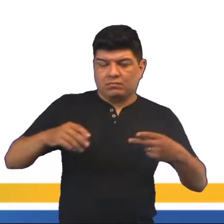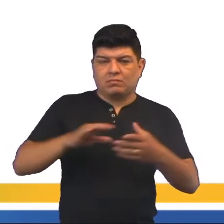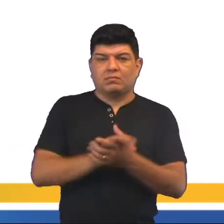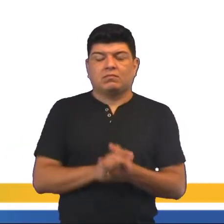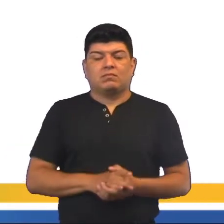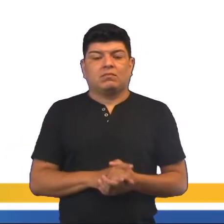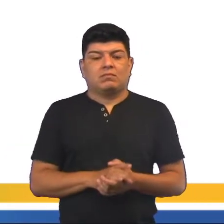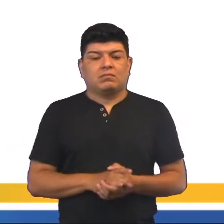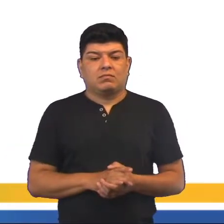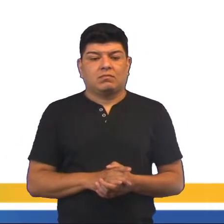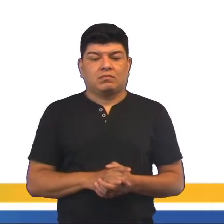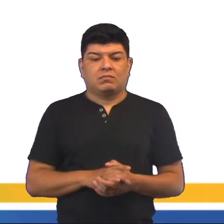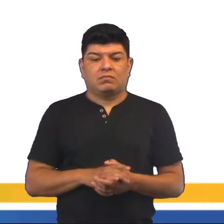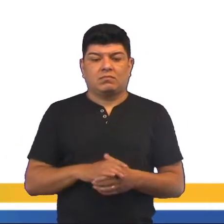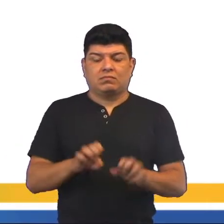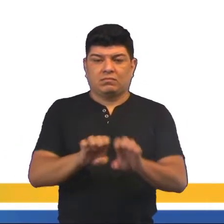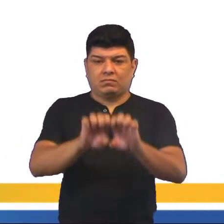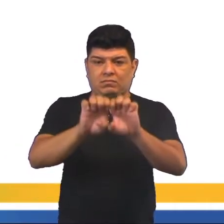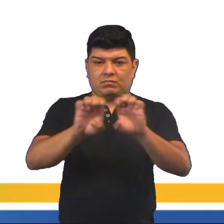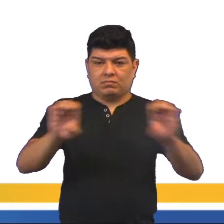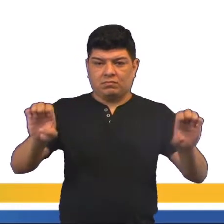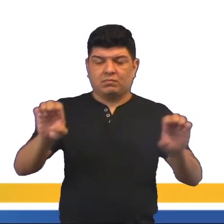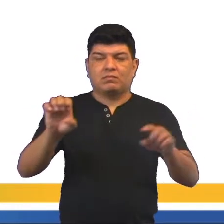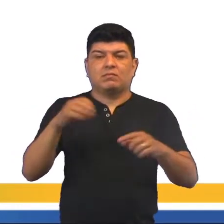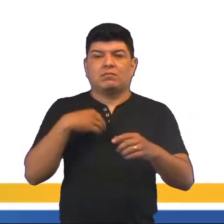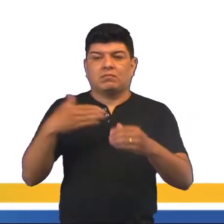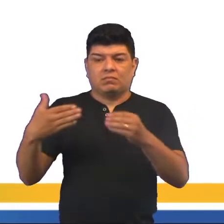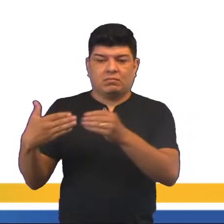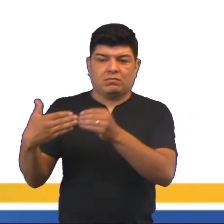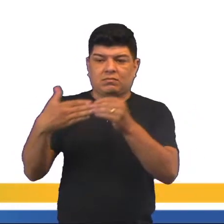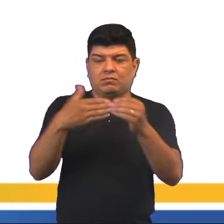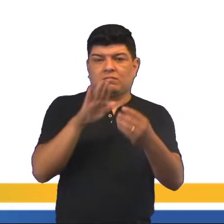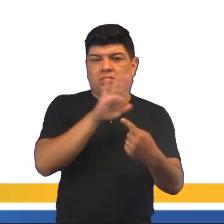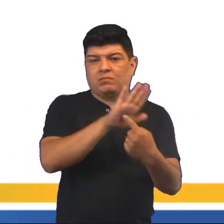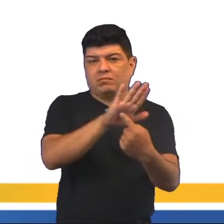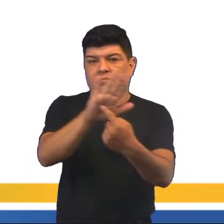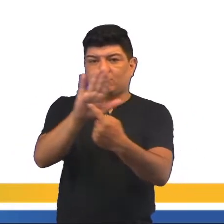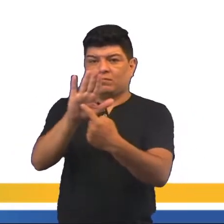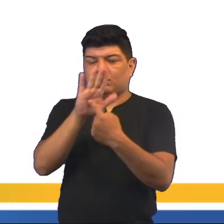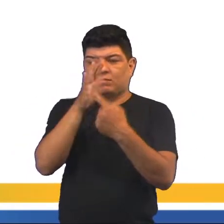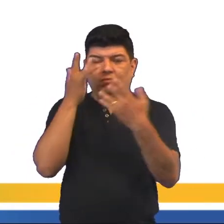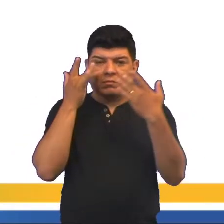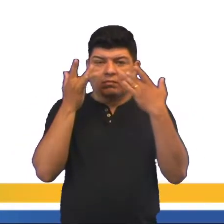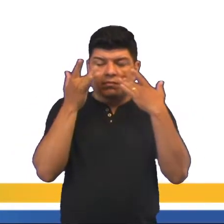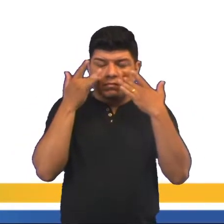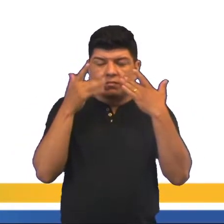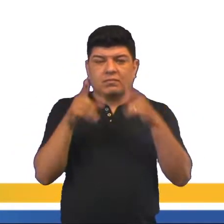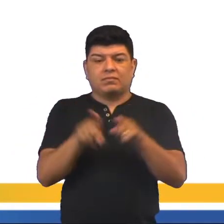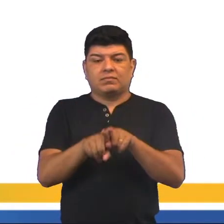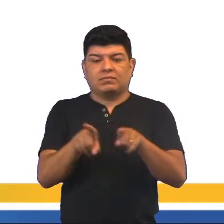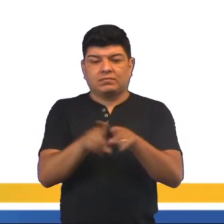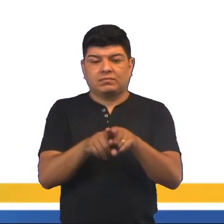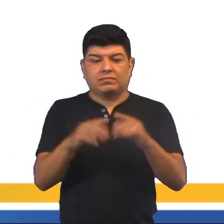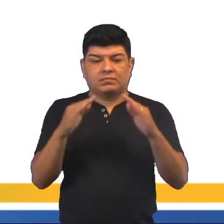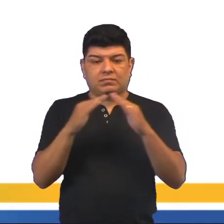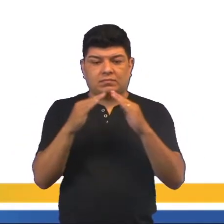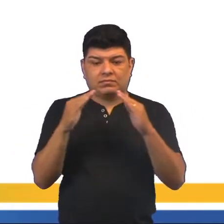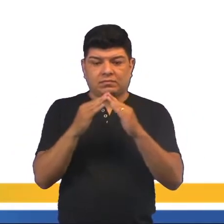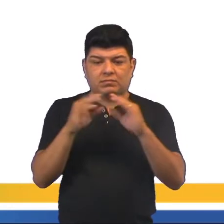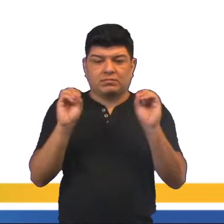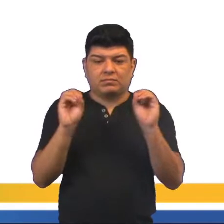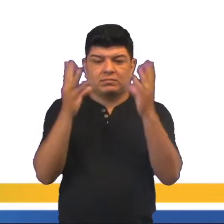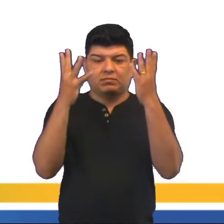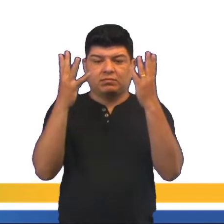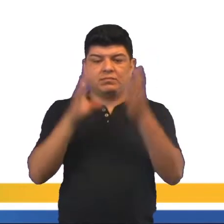aí o palco, a estrutura sob a qual são conduzidas as apresentações teatrais em uma casa de